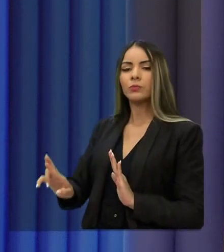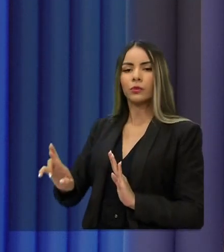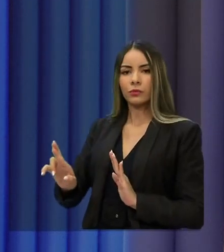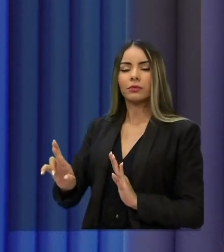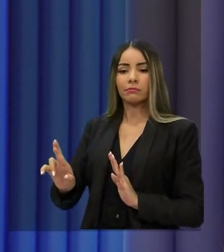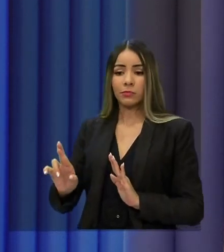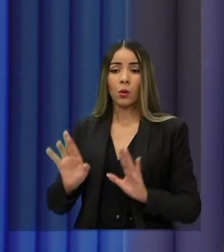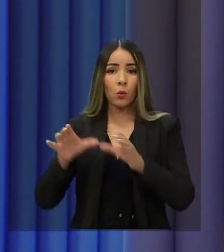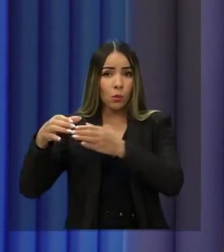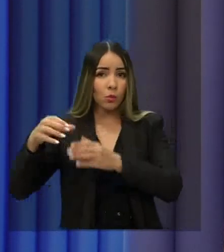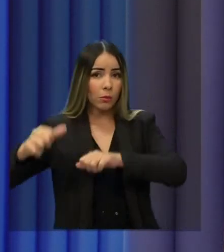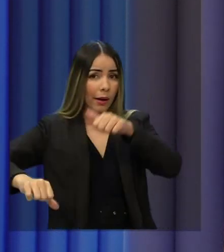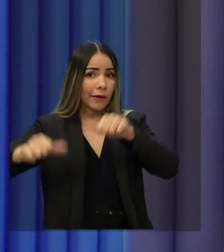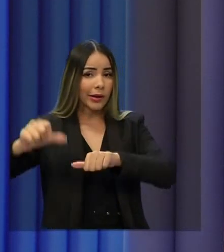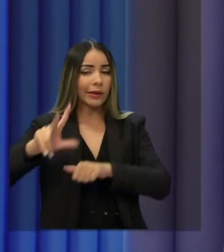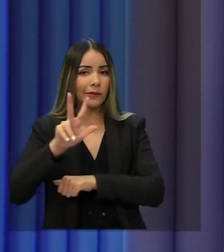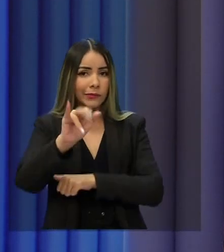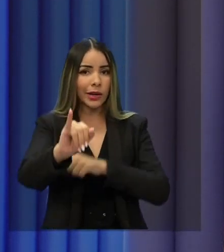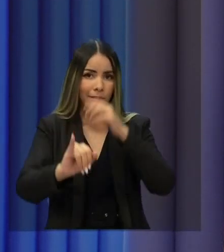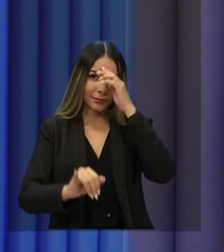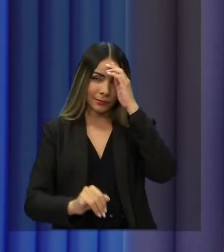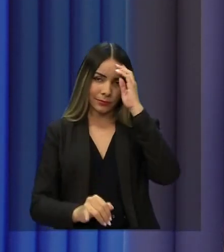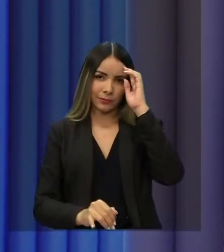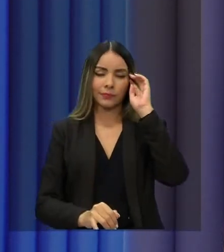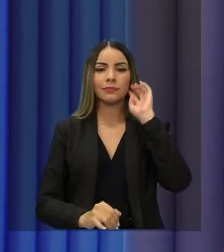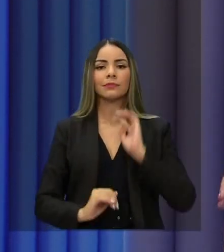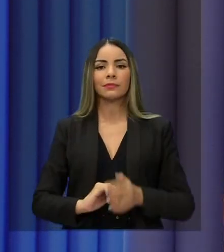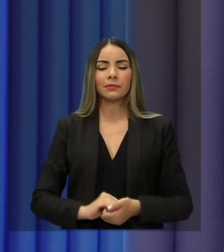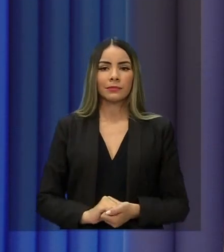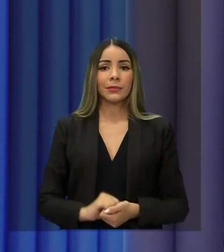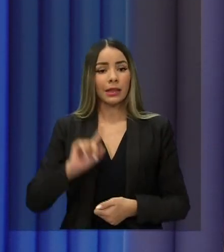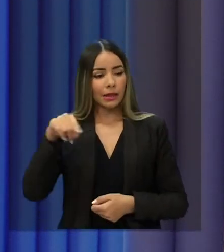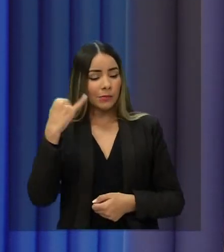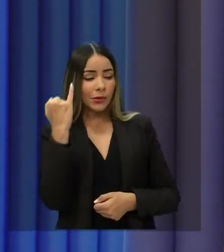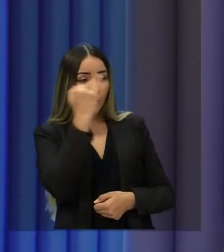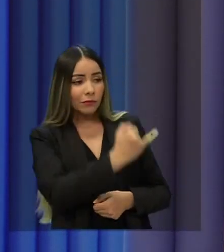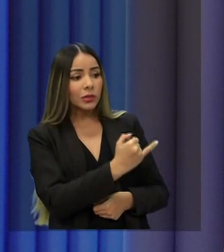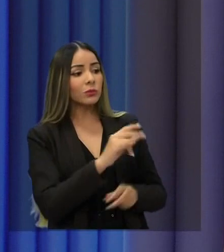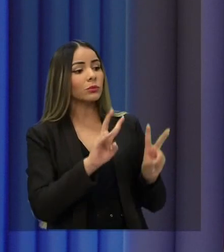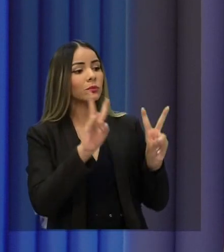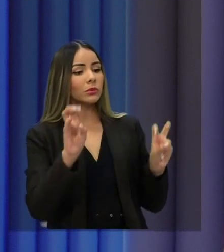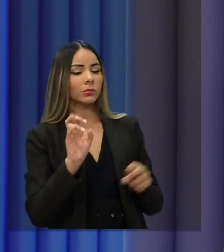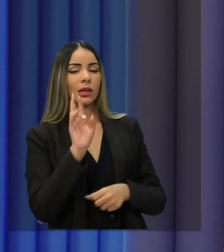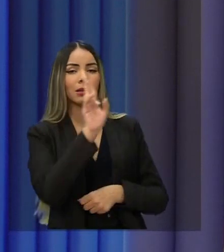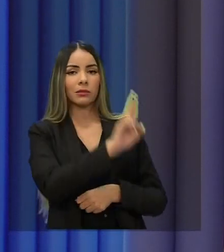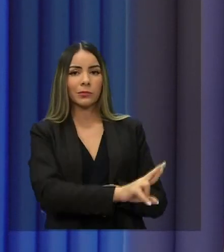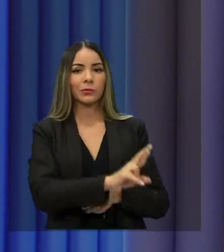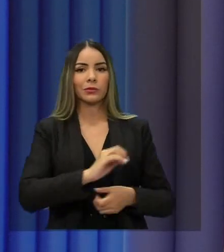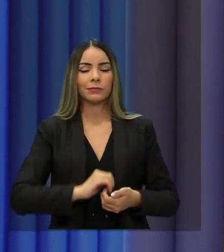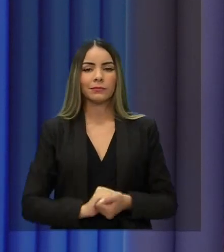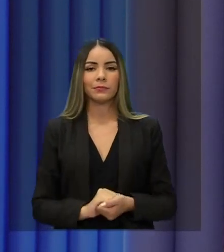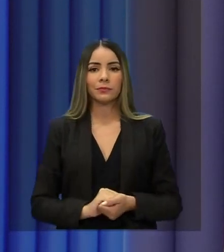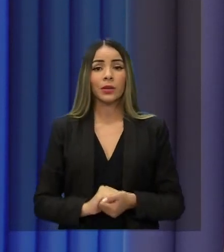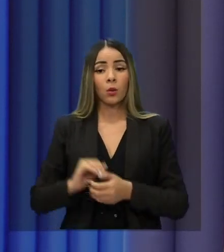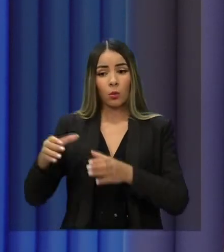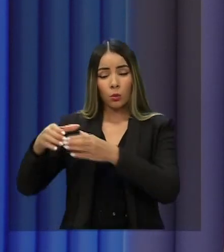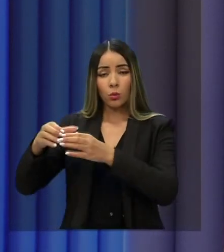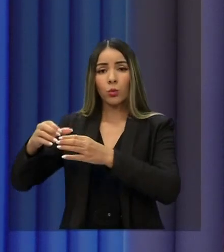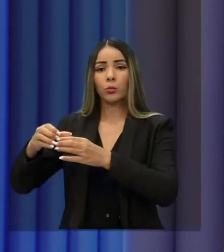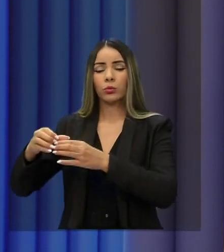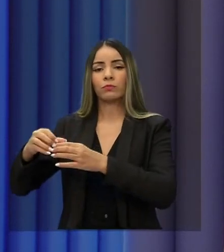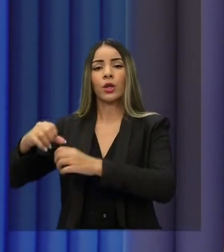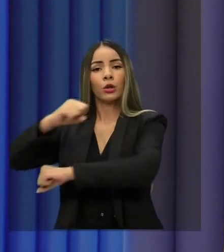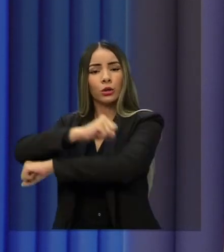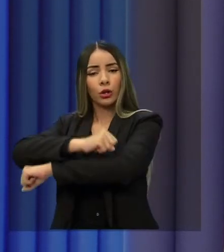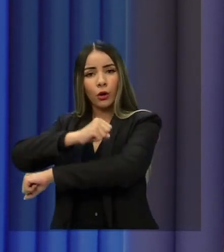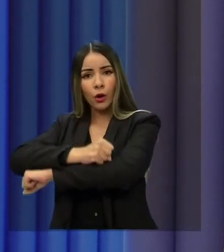será avaliado pela nossa comissão. Assim que eu for informado, aviso os senhores sobre o posicionamento dos nossos jornalistas e advogados